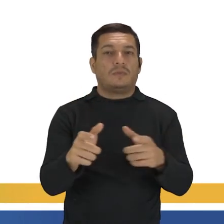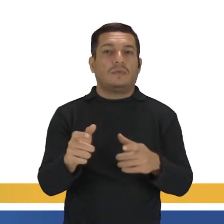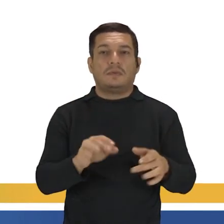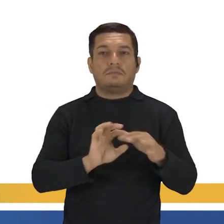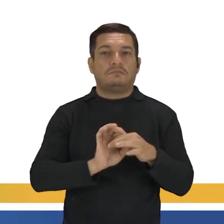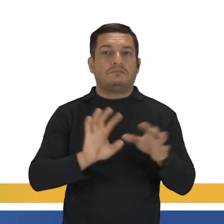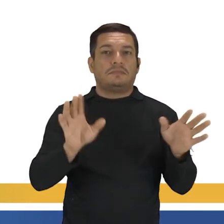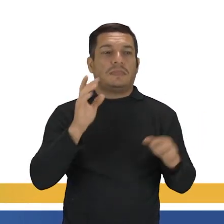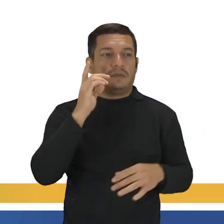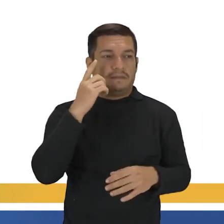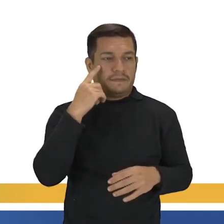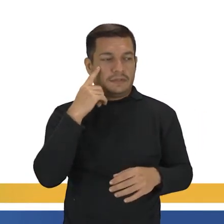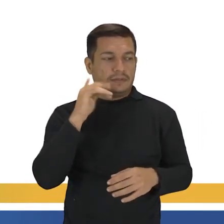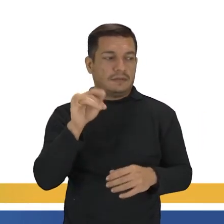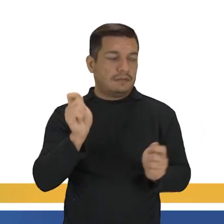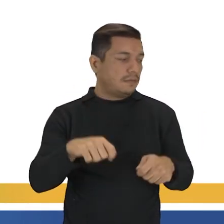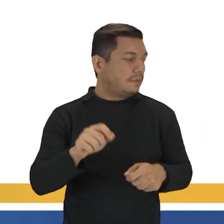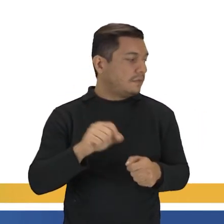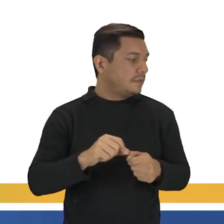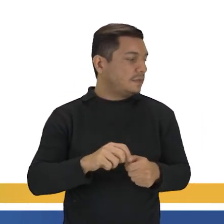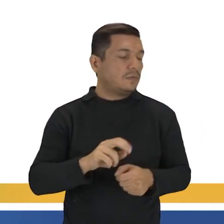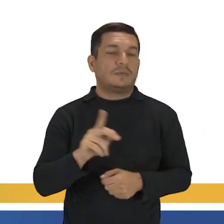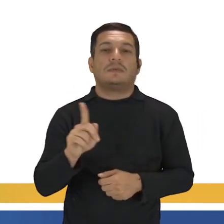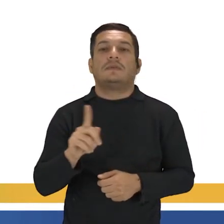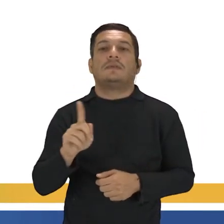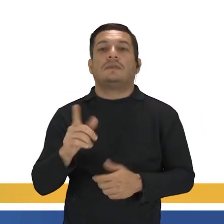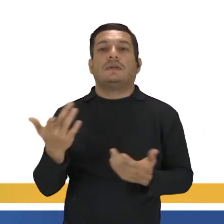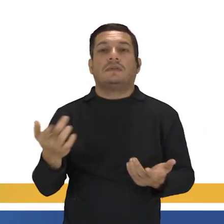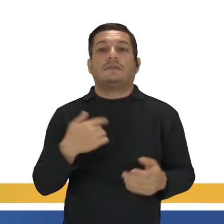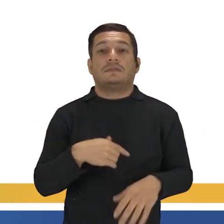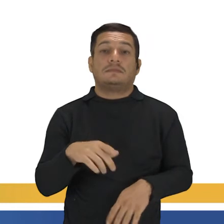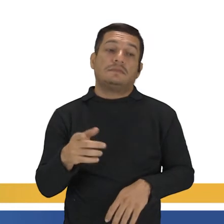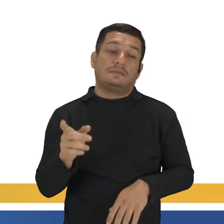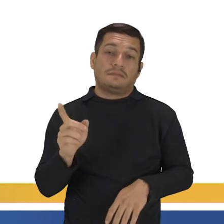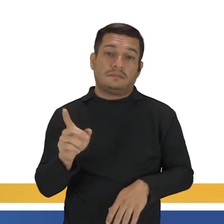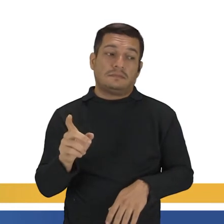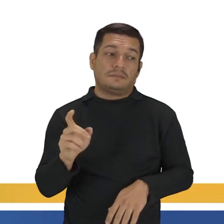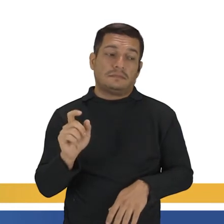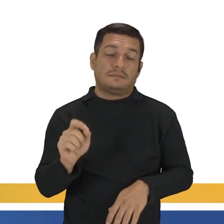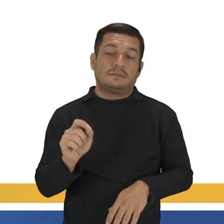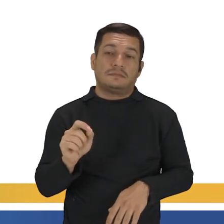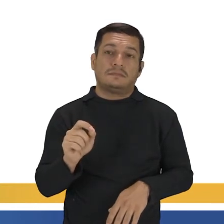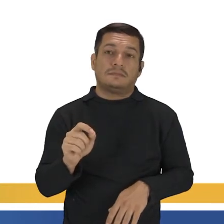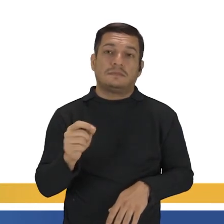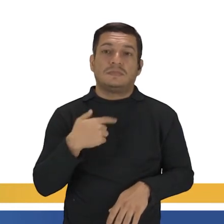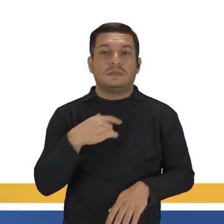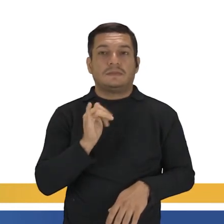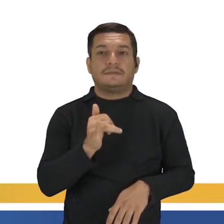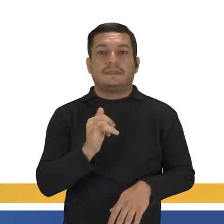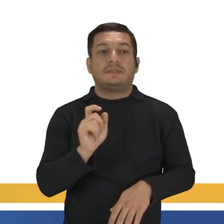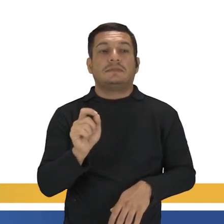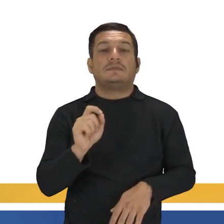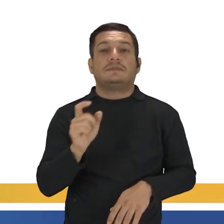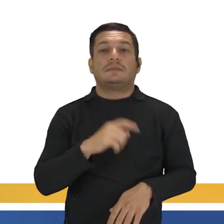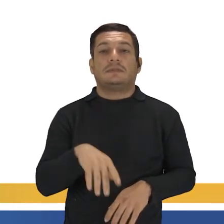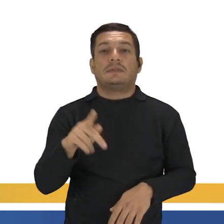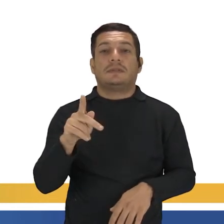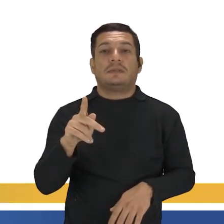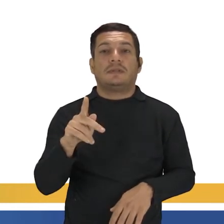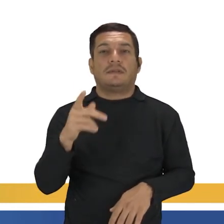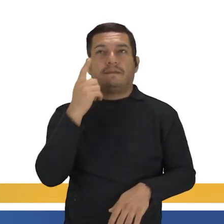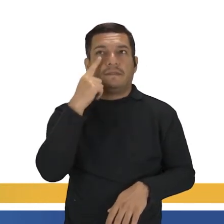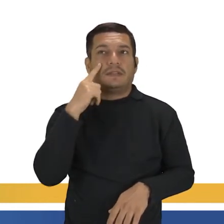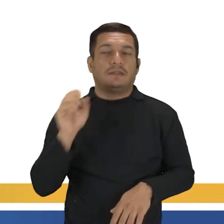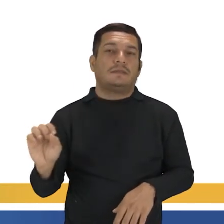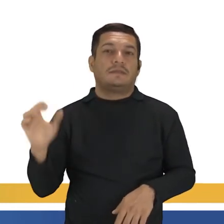pra saber se ia dar pra fazer ou não. Então, neste caso aqui, eu não tô falando sobre previsão de